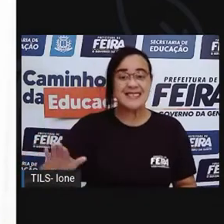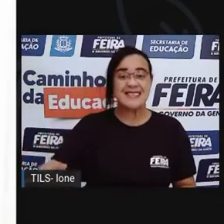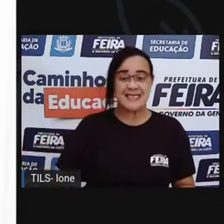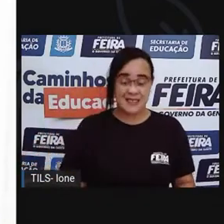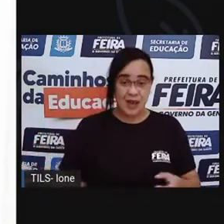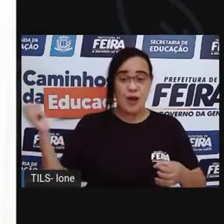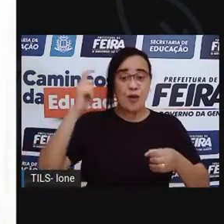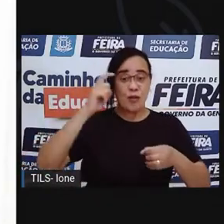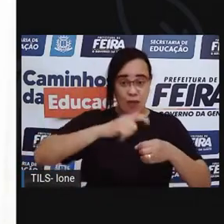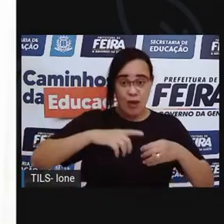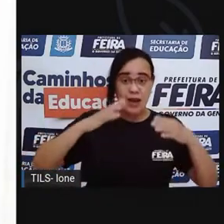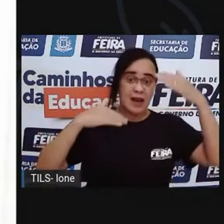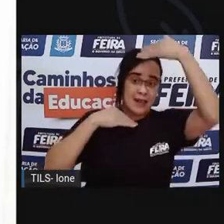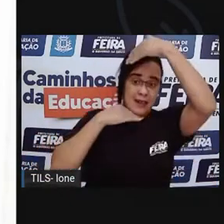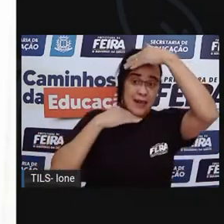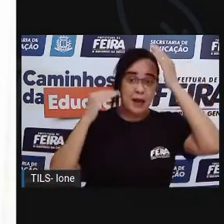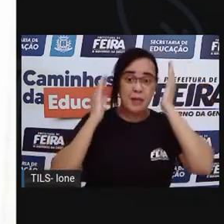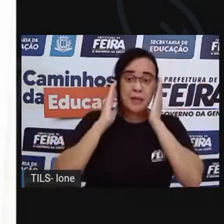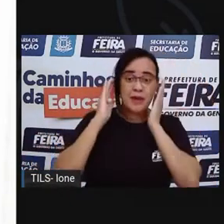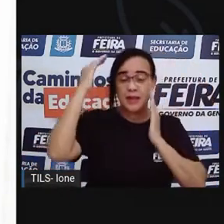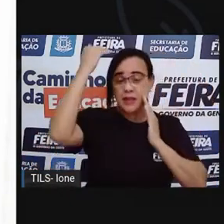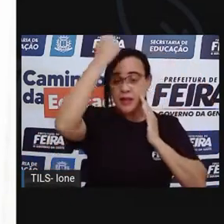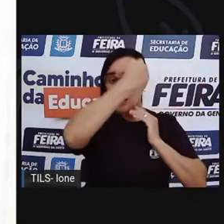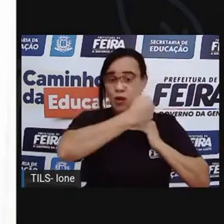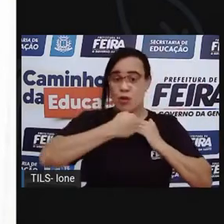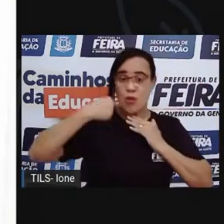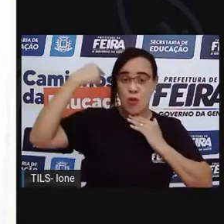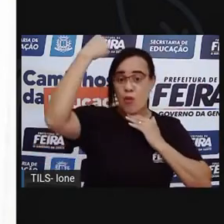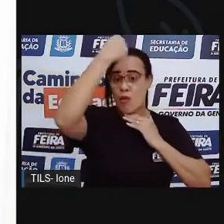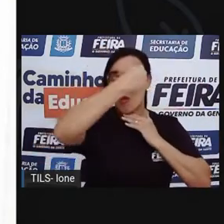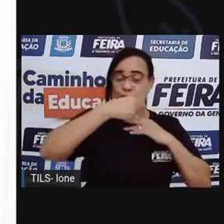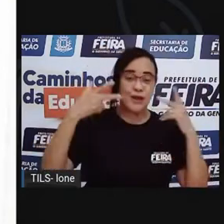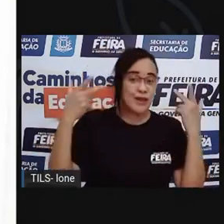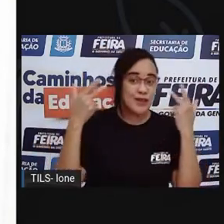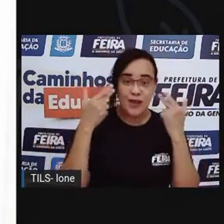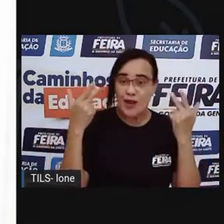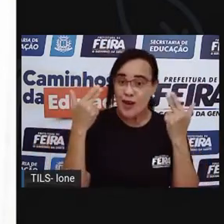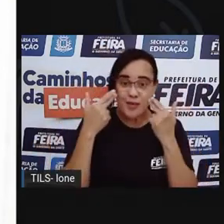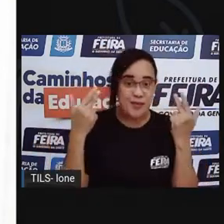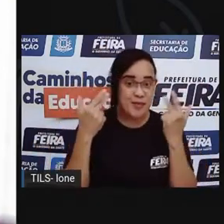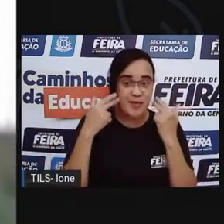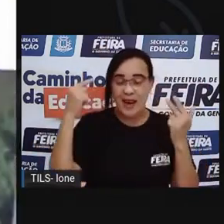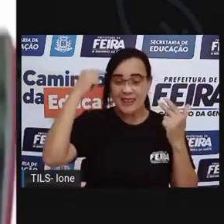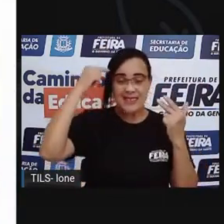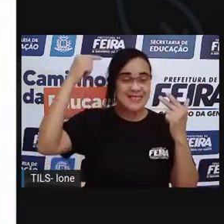a cabeça redonda. E com muito espaço para as ideias